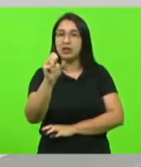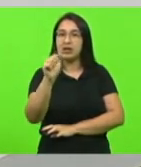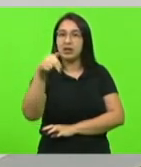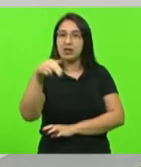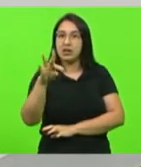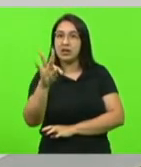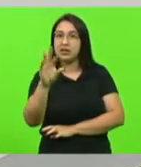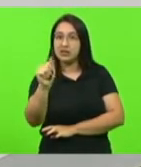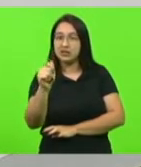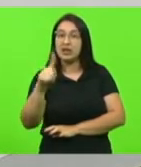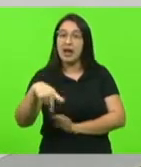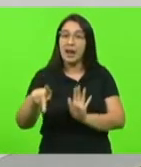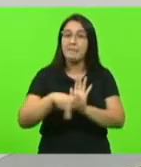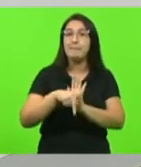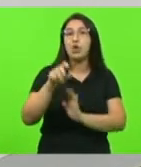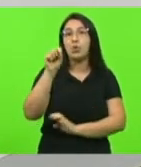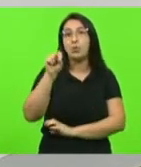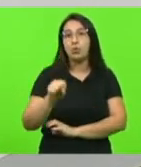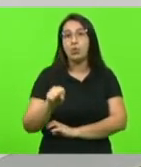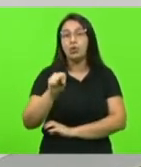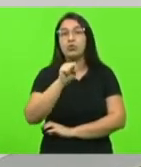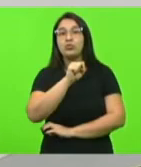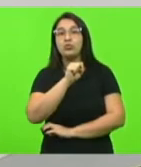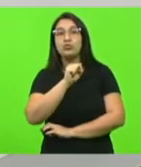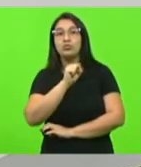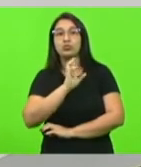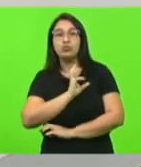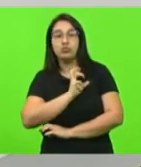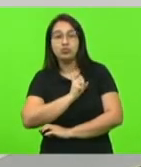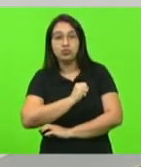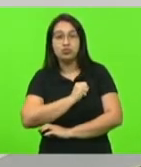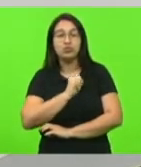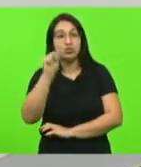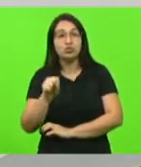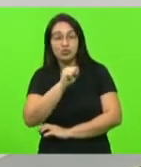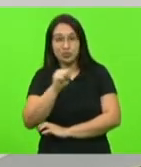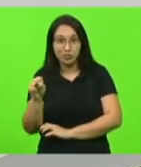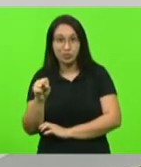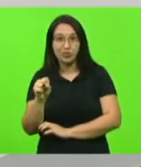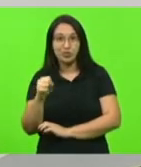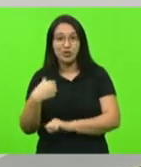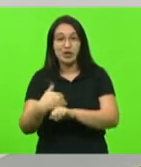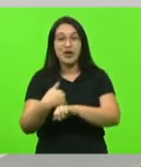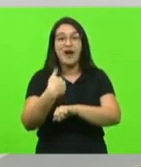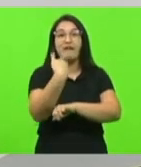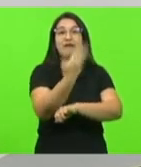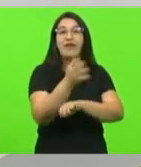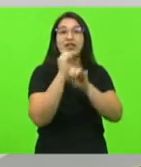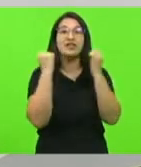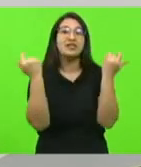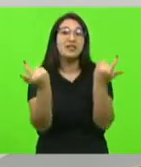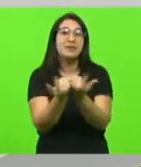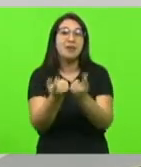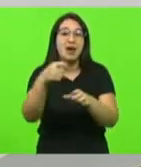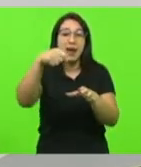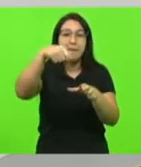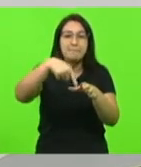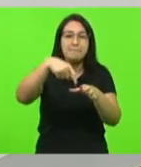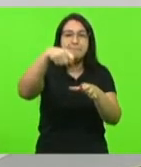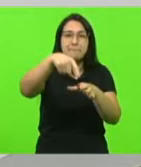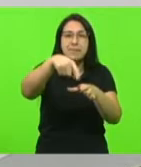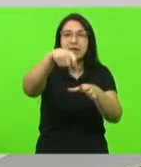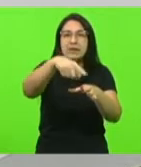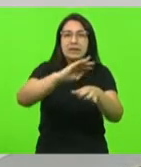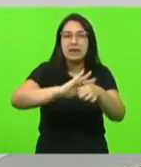maitenus licifolia além da espieira santa a gente vai plantar na frente da Assembleia a embuia